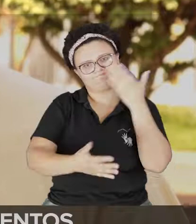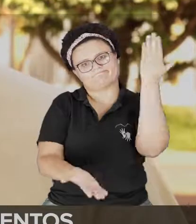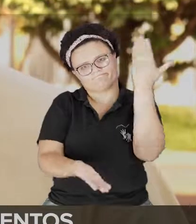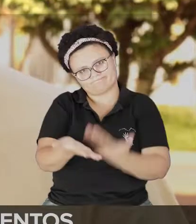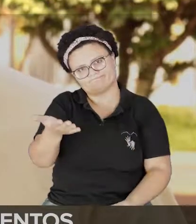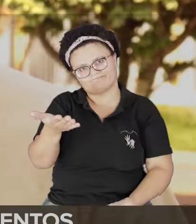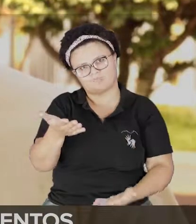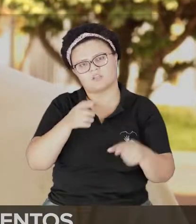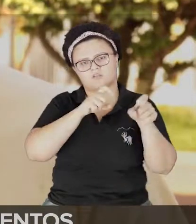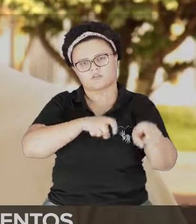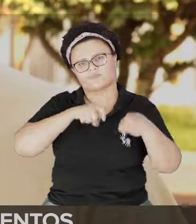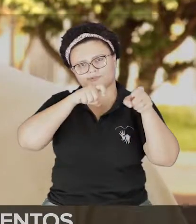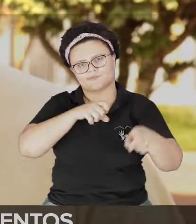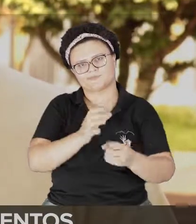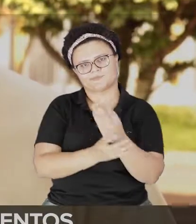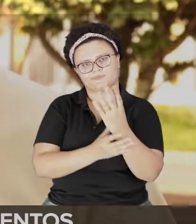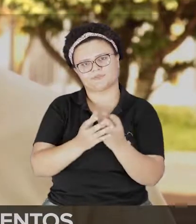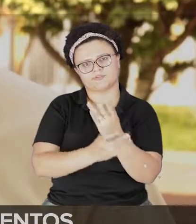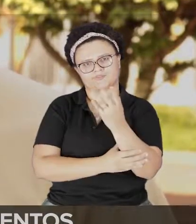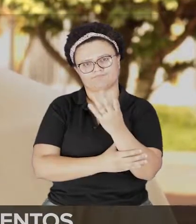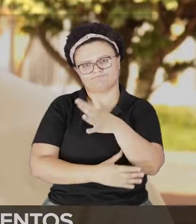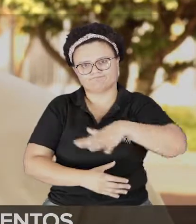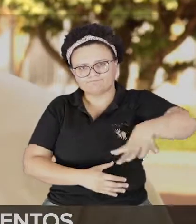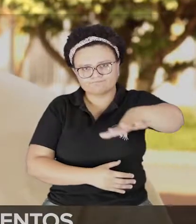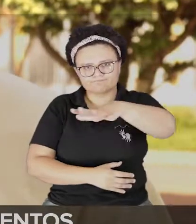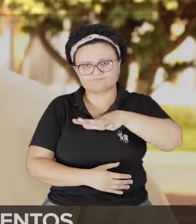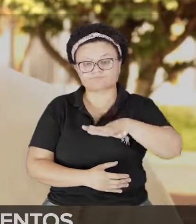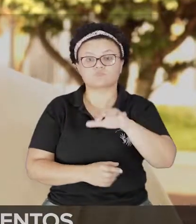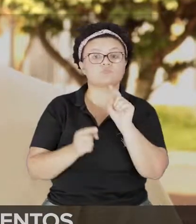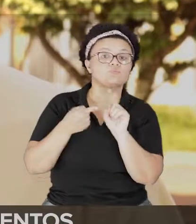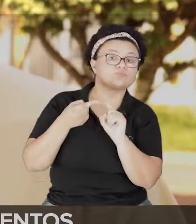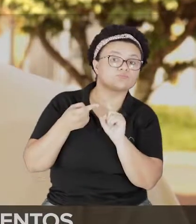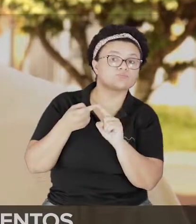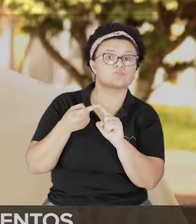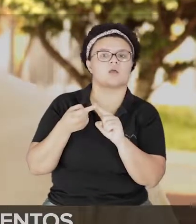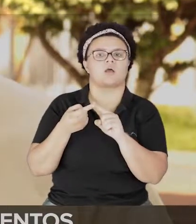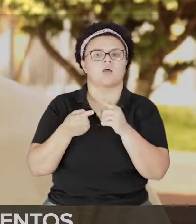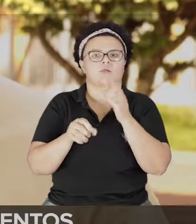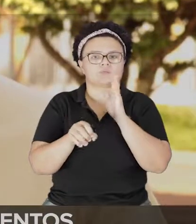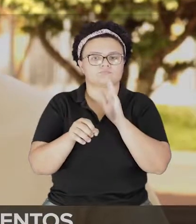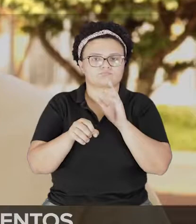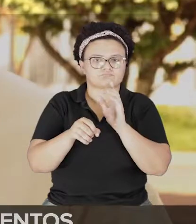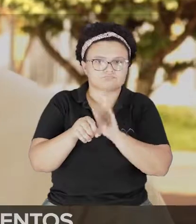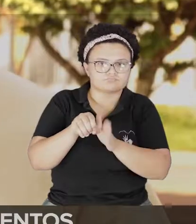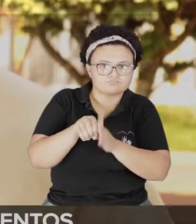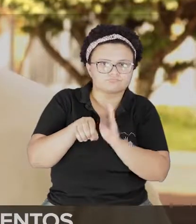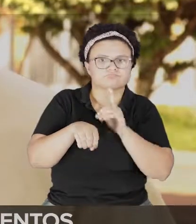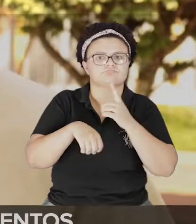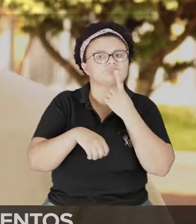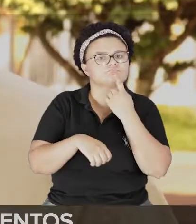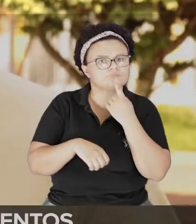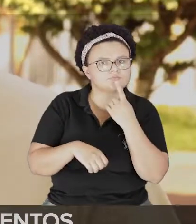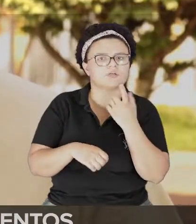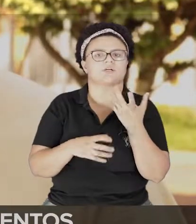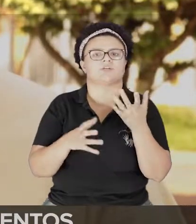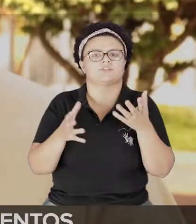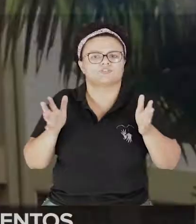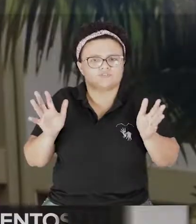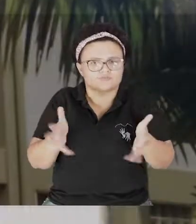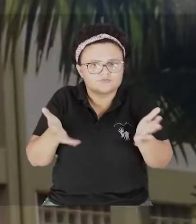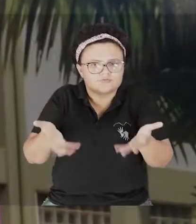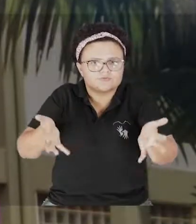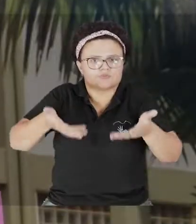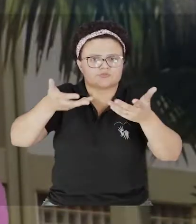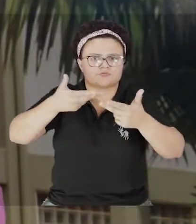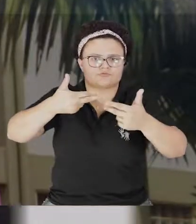predominantes na nossa região. Quais seriam elas? O tomate, o pimentão e algumas hortaliças ligadas, principalmente, a folhosas alface.